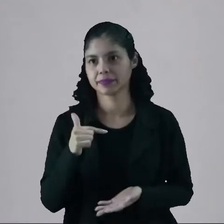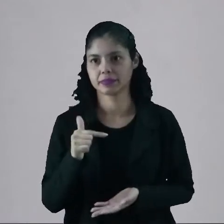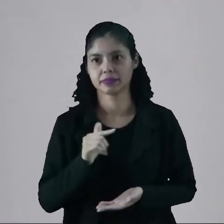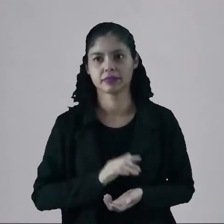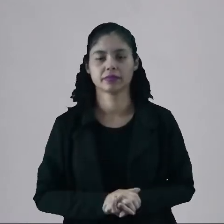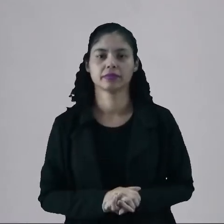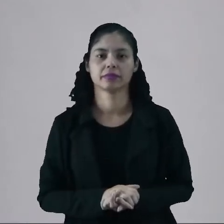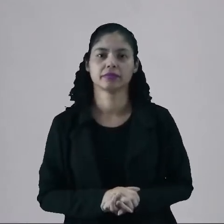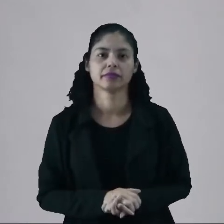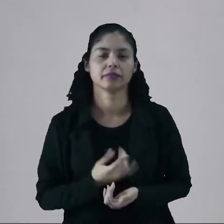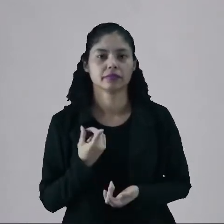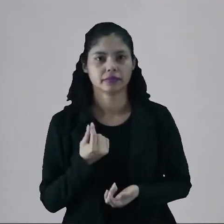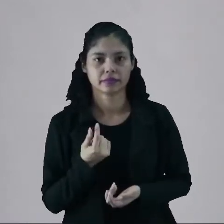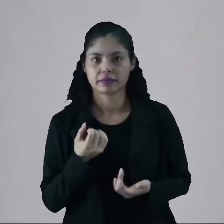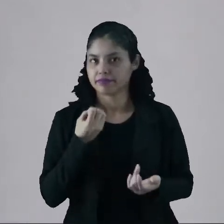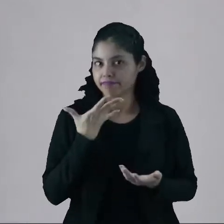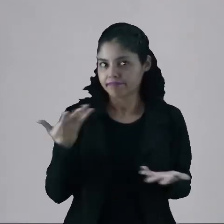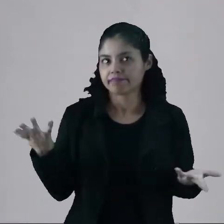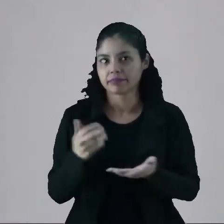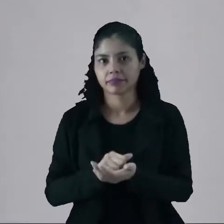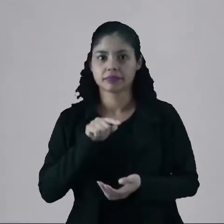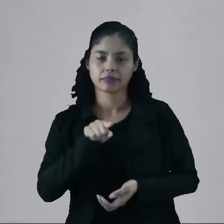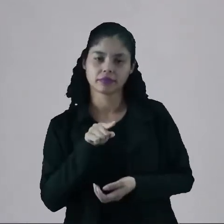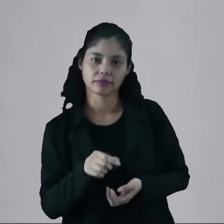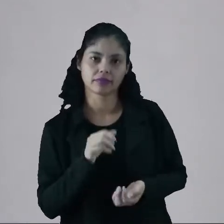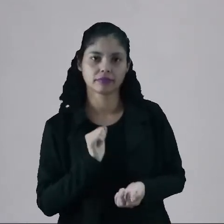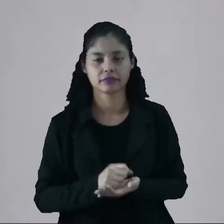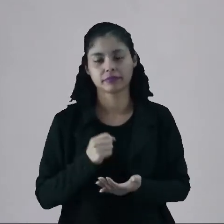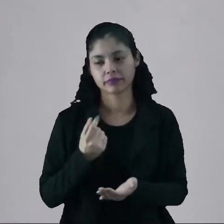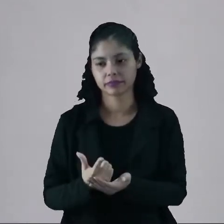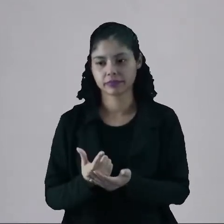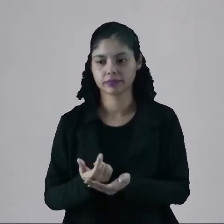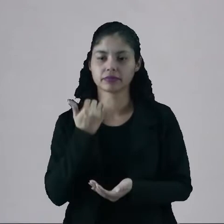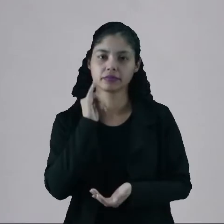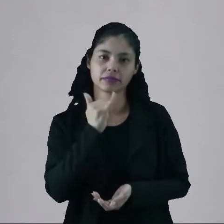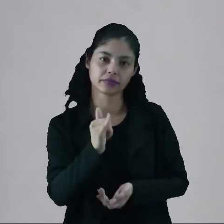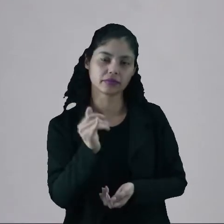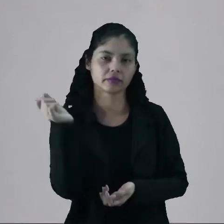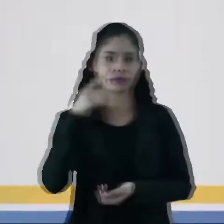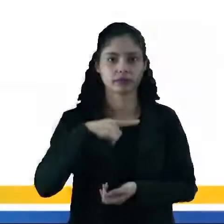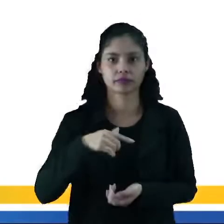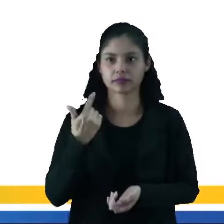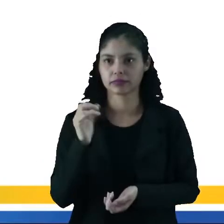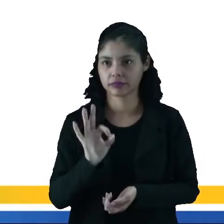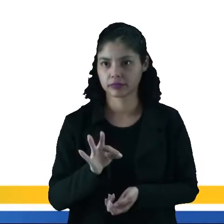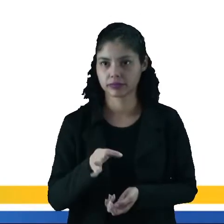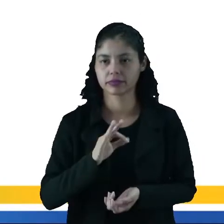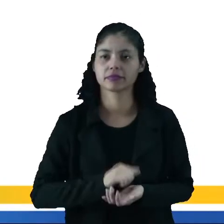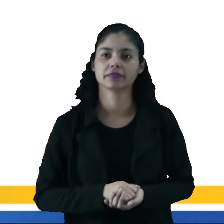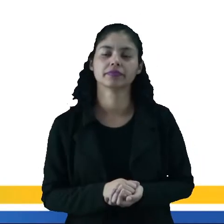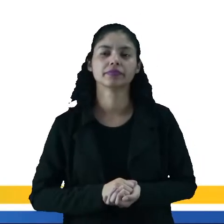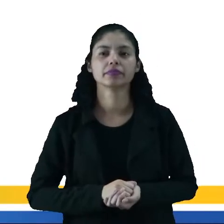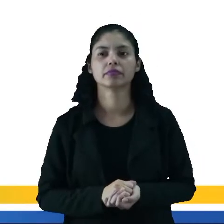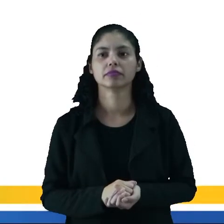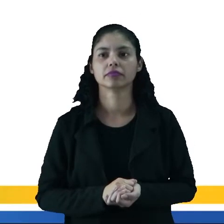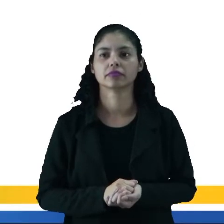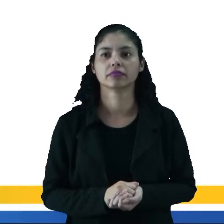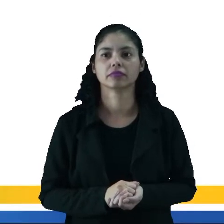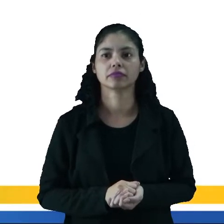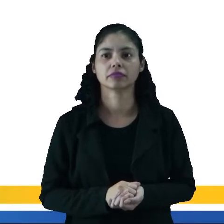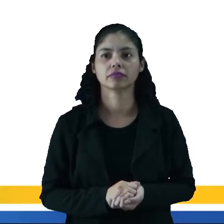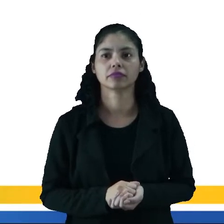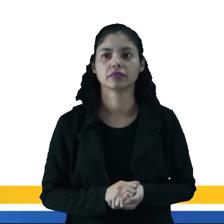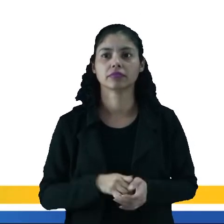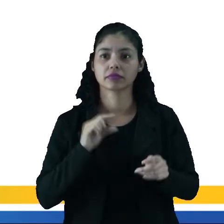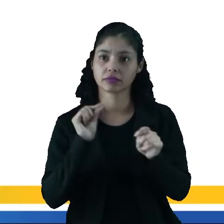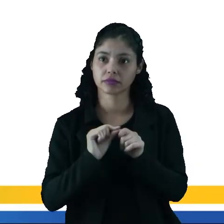tem compensação financeira, assim, é você invertir energia solar num lugar desse, certo? E aí os